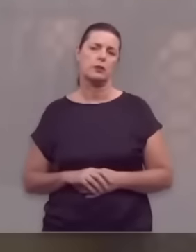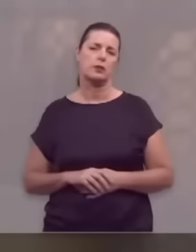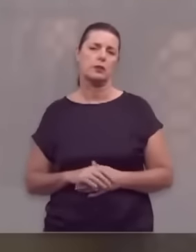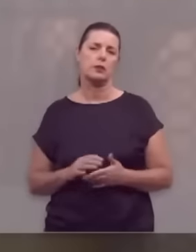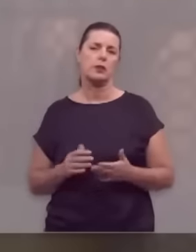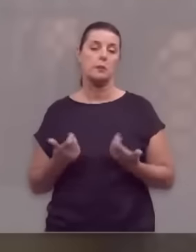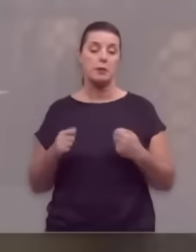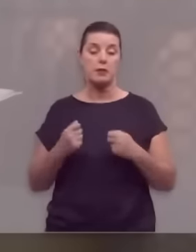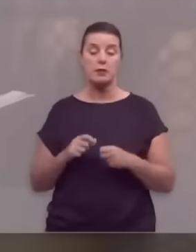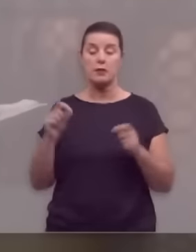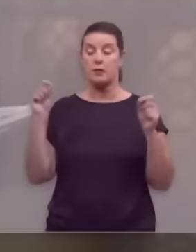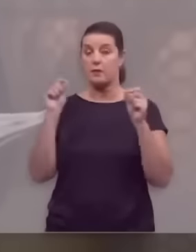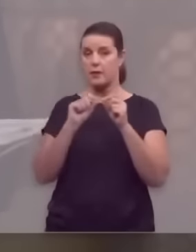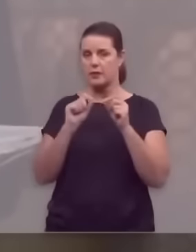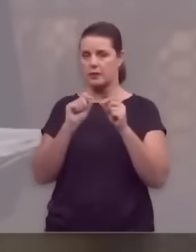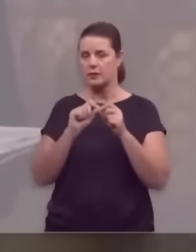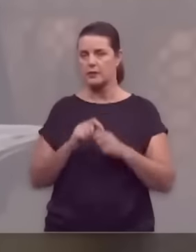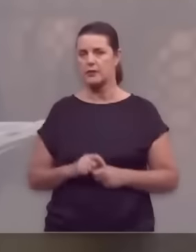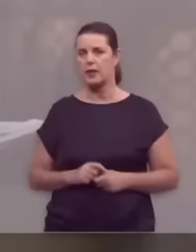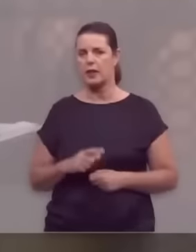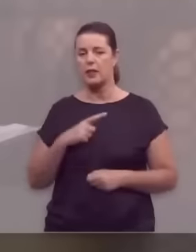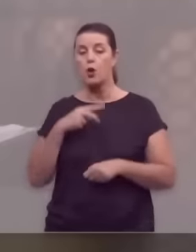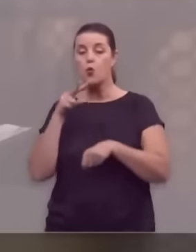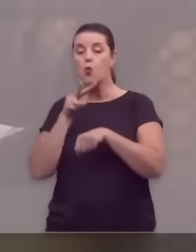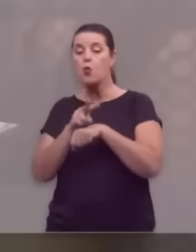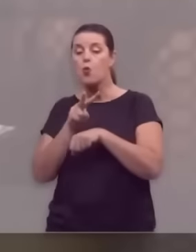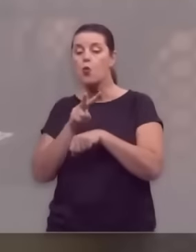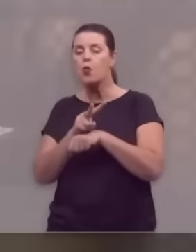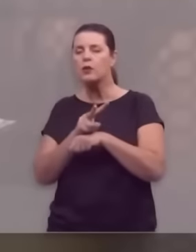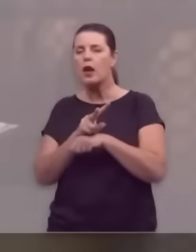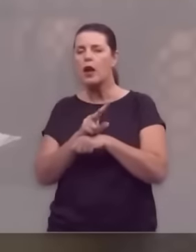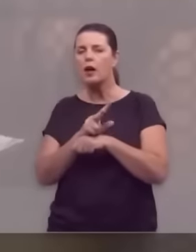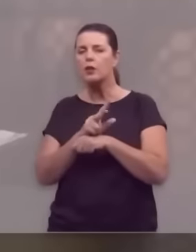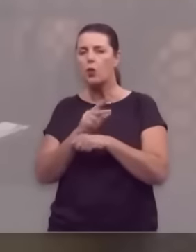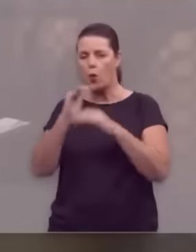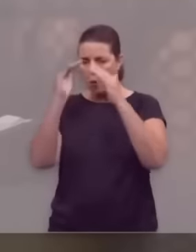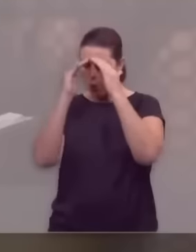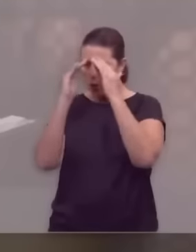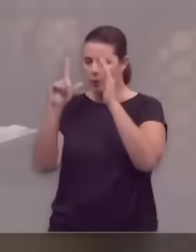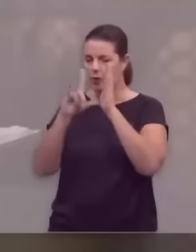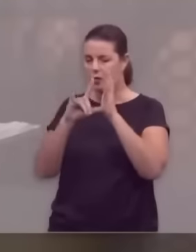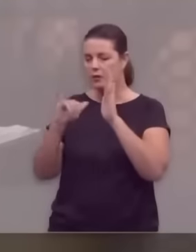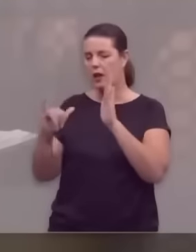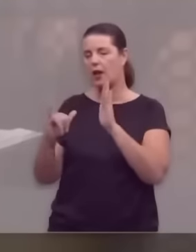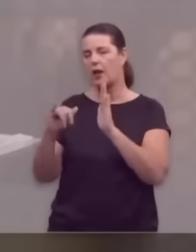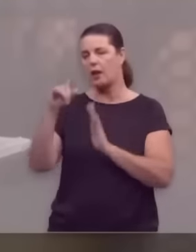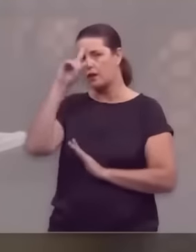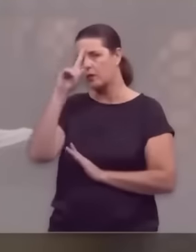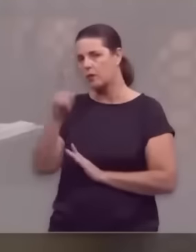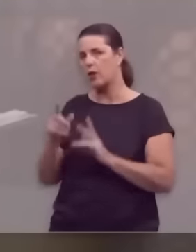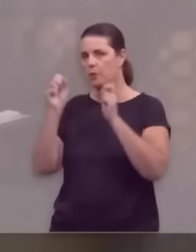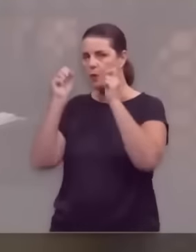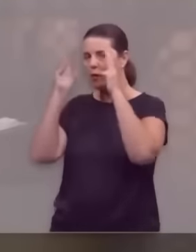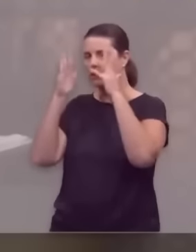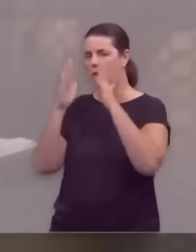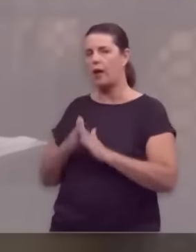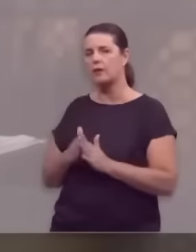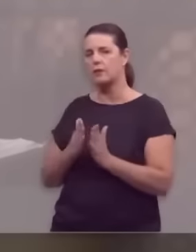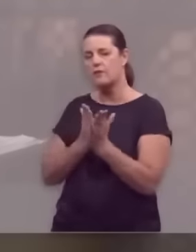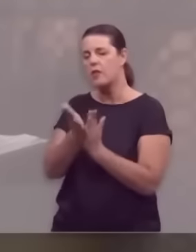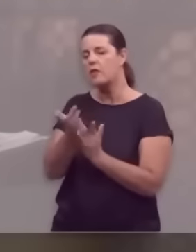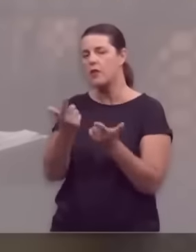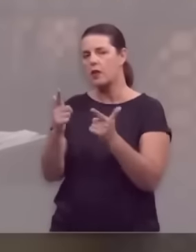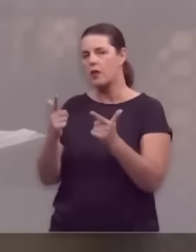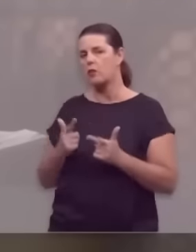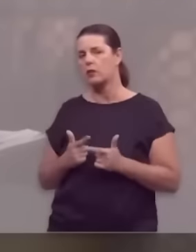que ele deveria fazer, ter o cuidado de fazer segundo a lei que meu ser Moisés te ordenou. Dela não